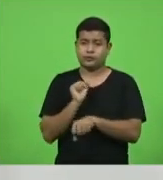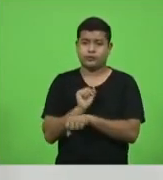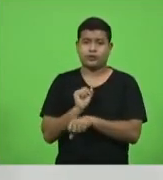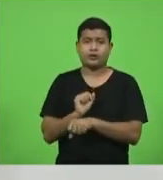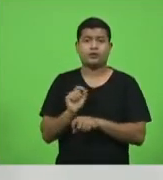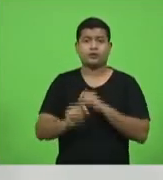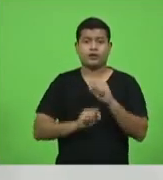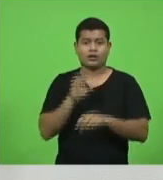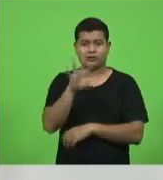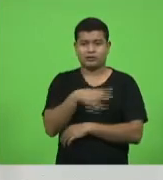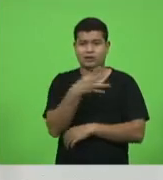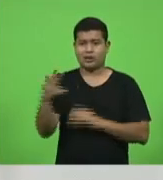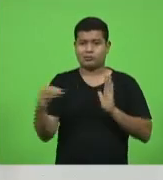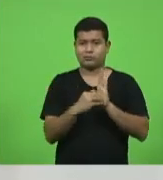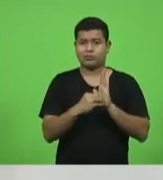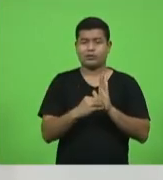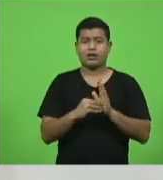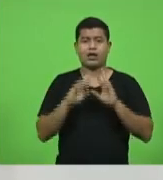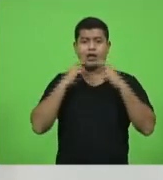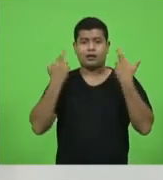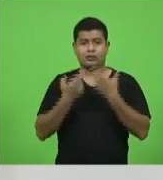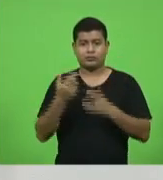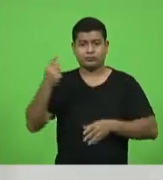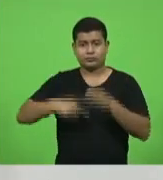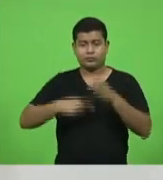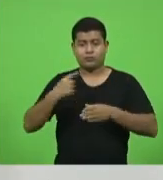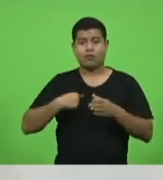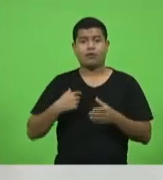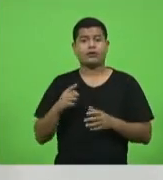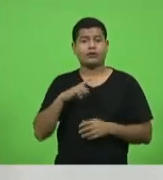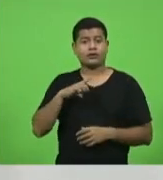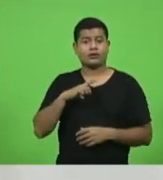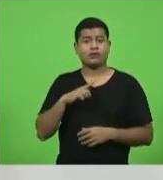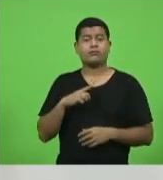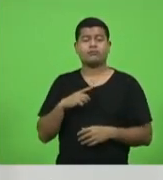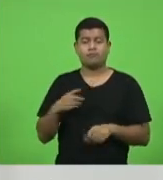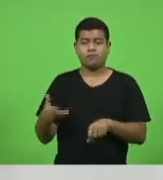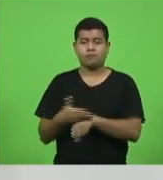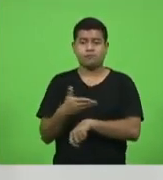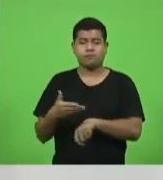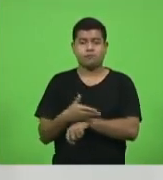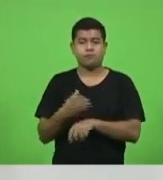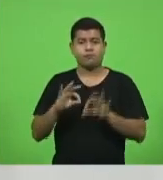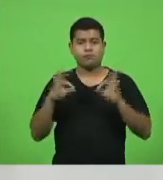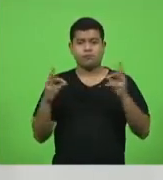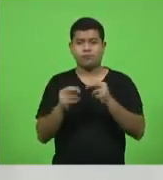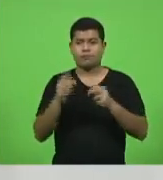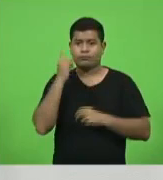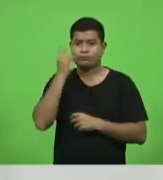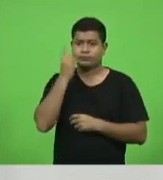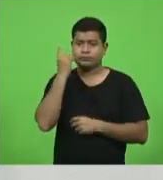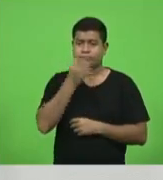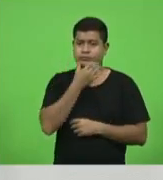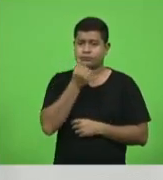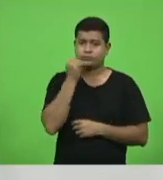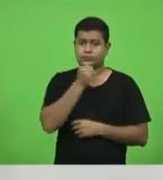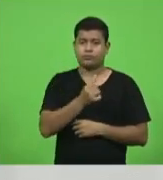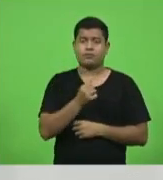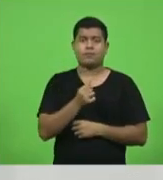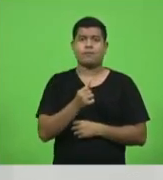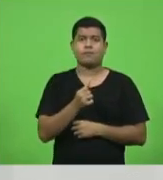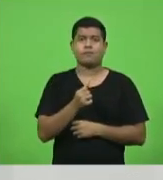a reunião da comissão, onde, inclusive, estará aberta para a participação de todos os deputados e deputadas.